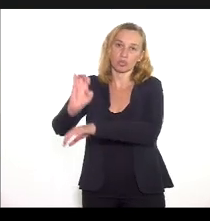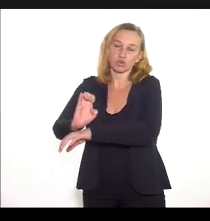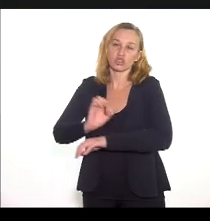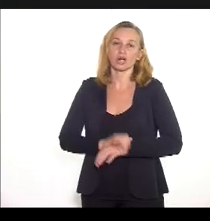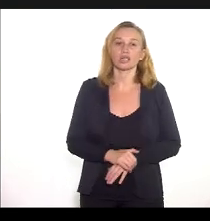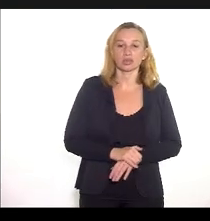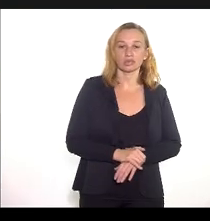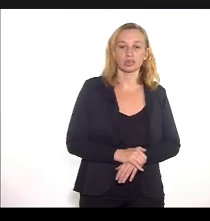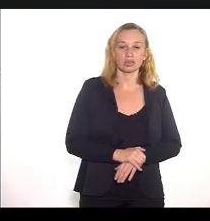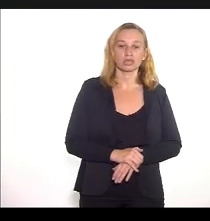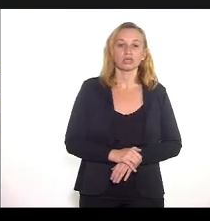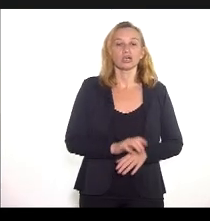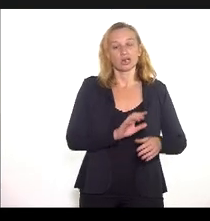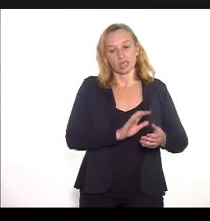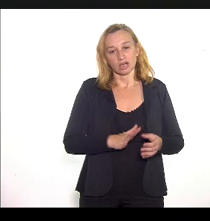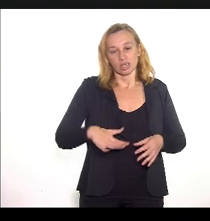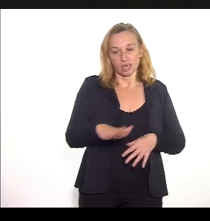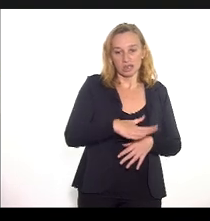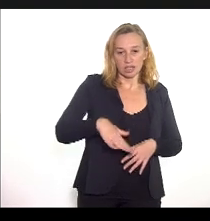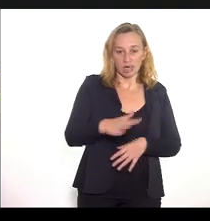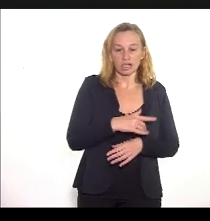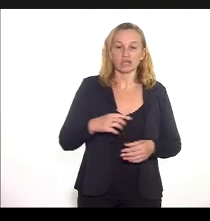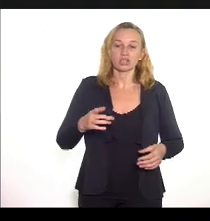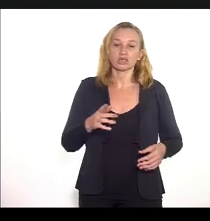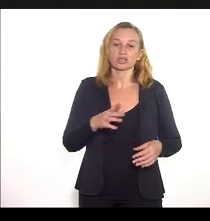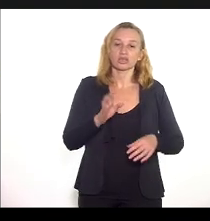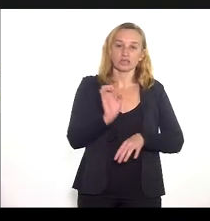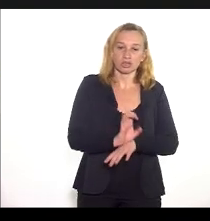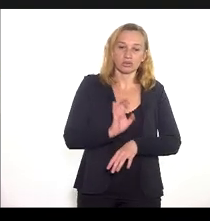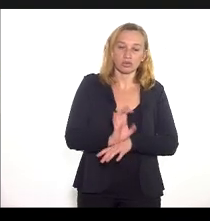referente às unidades estaduais habilitadas.